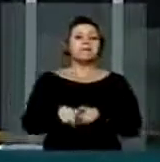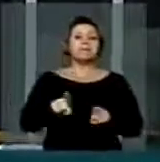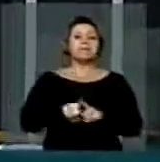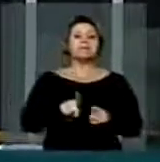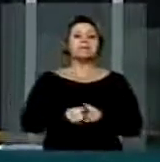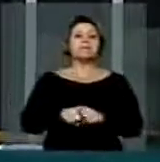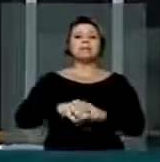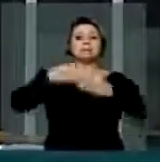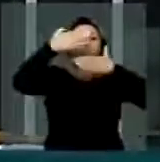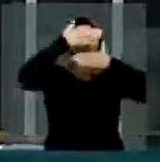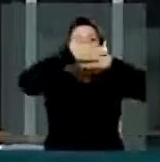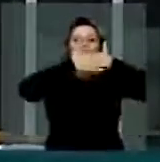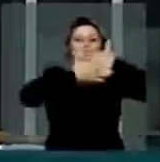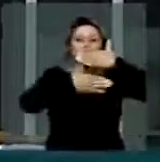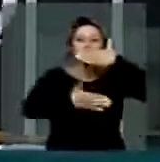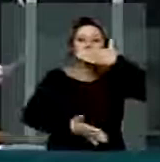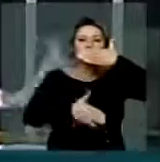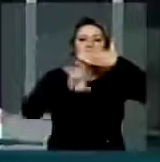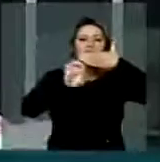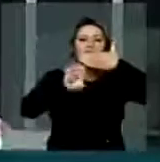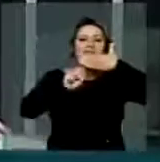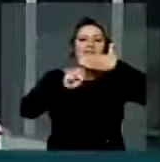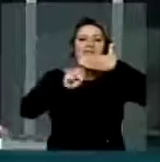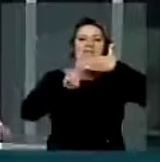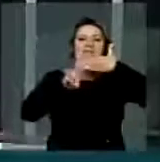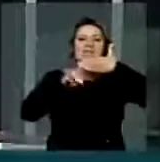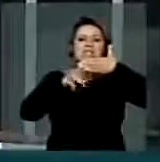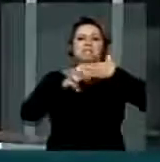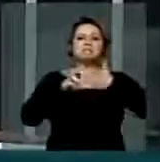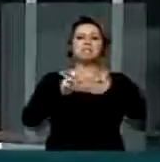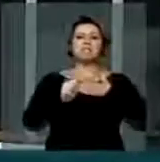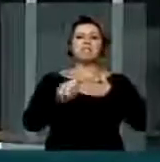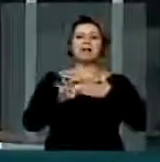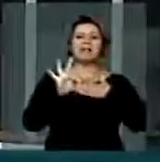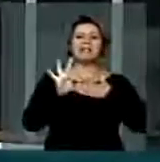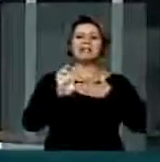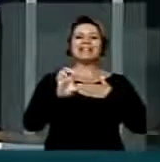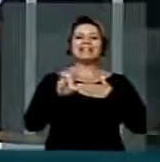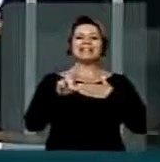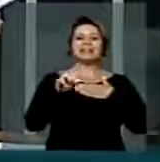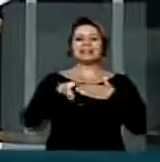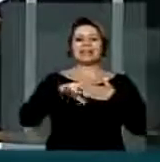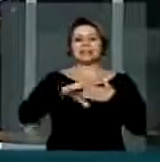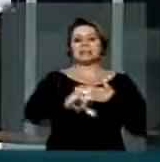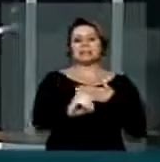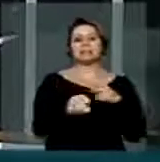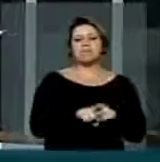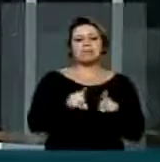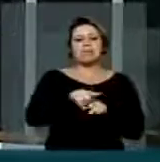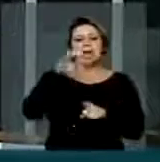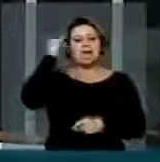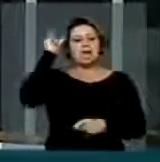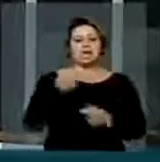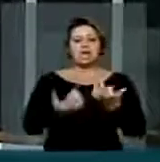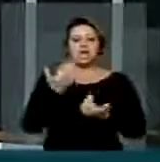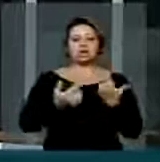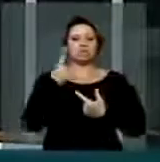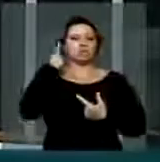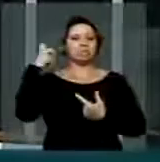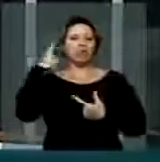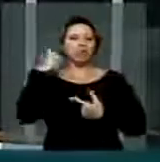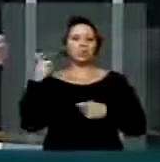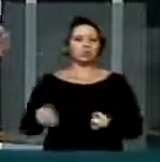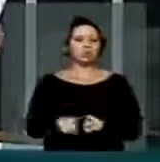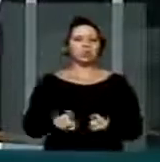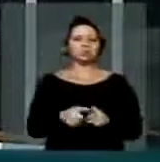inflamável, de célula de espuma de isolamento térmico. E também, eu ouvi aqui atentamente o